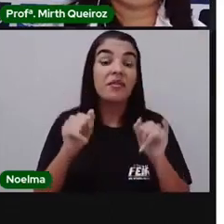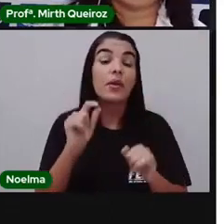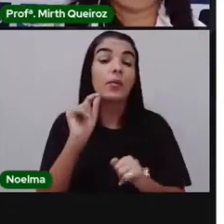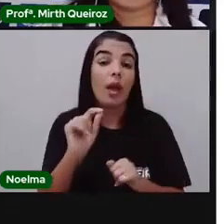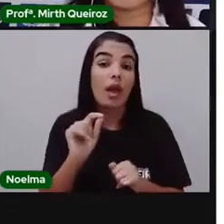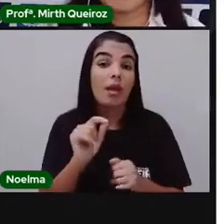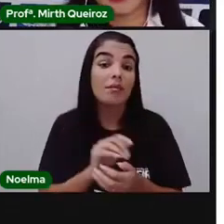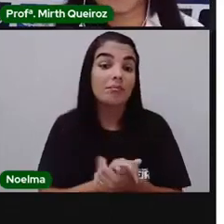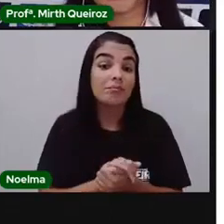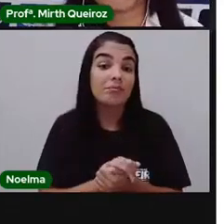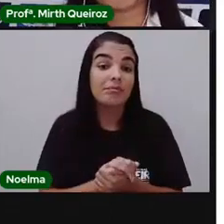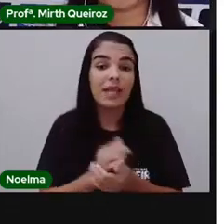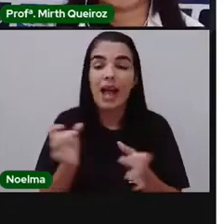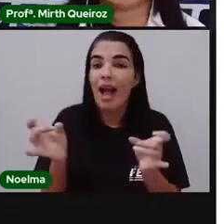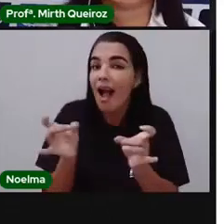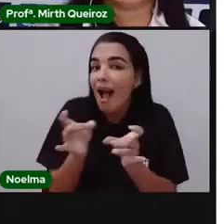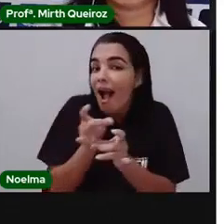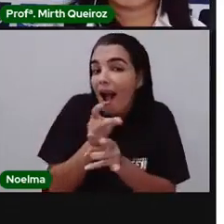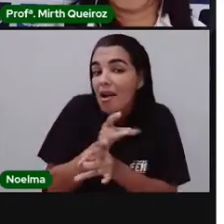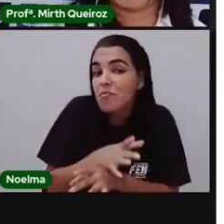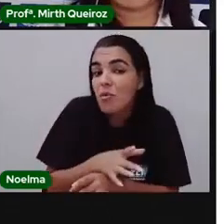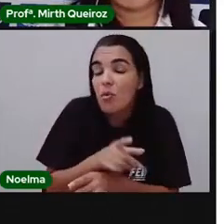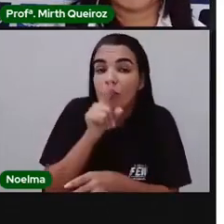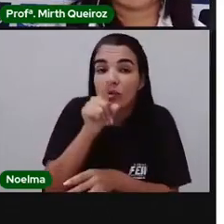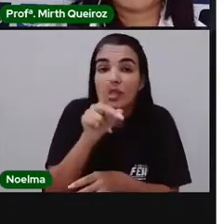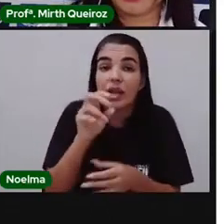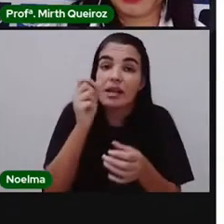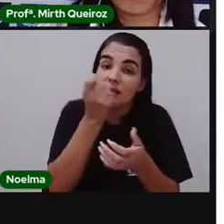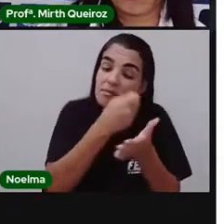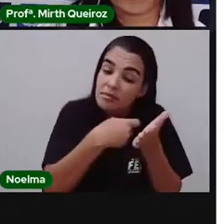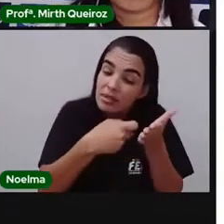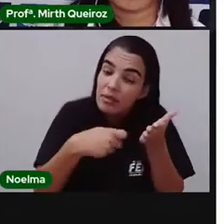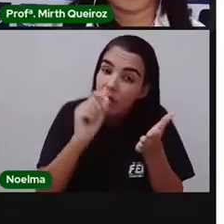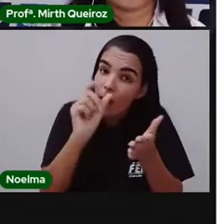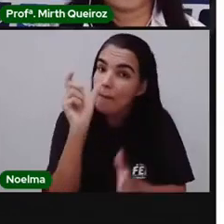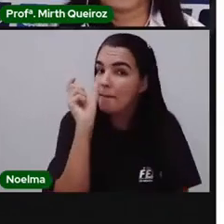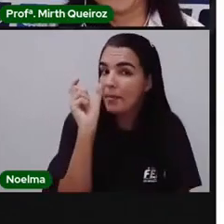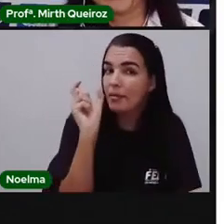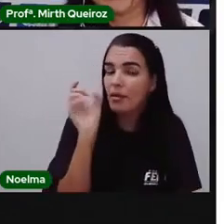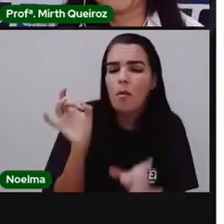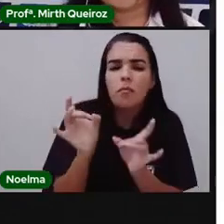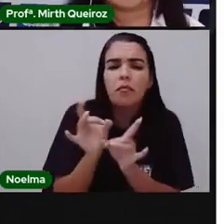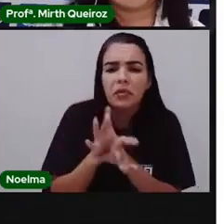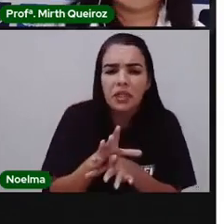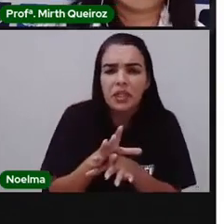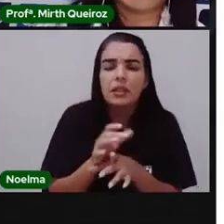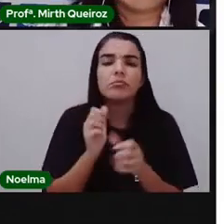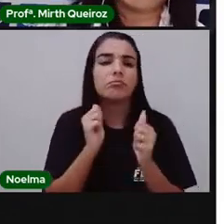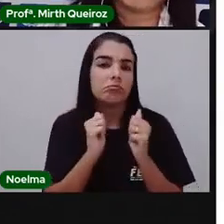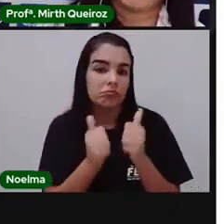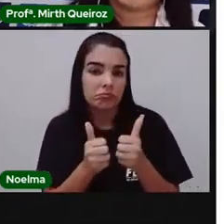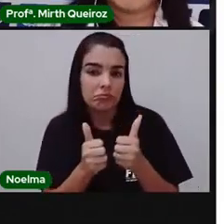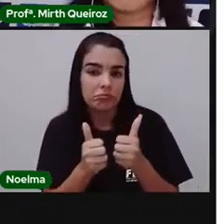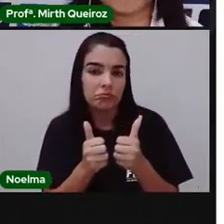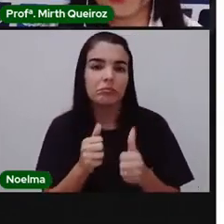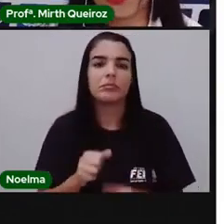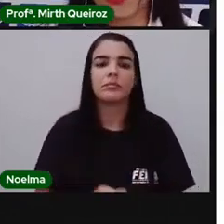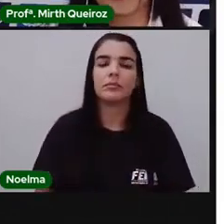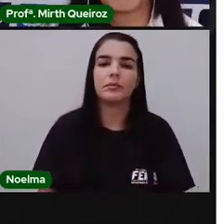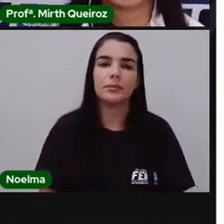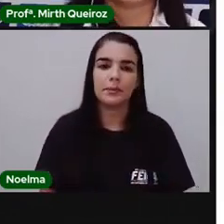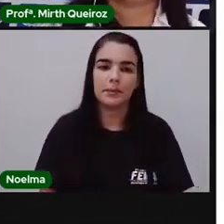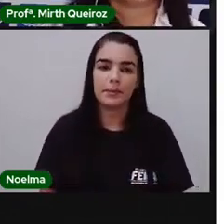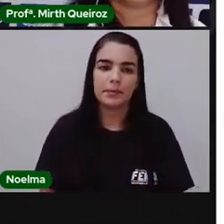conclusão ou o encerramento, que vocês podem encerrar como? Por fim, finalmente, dessa